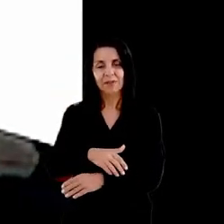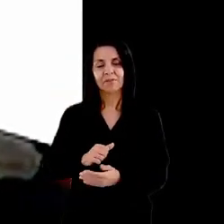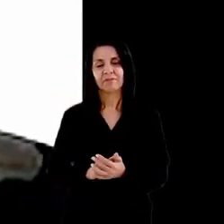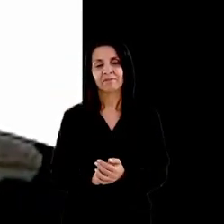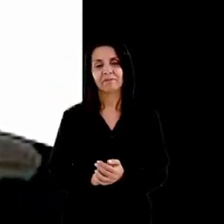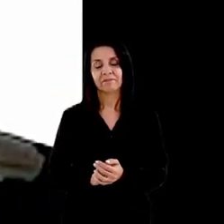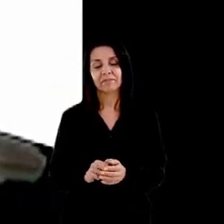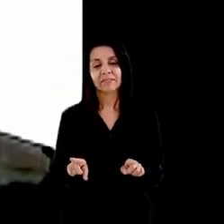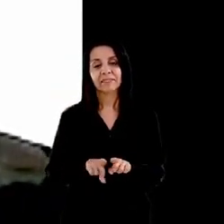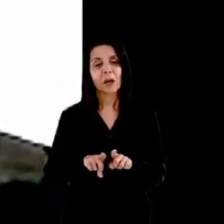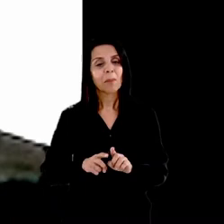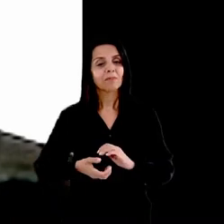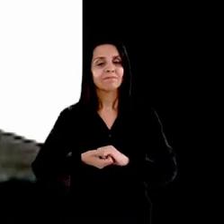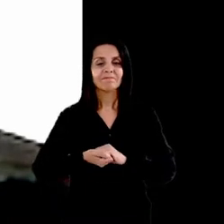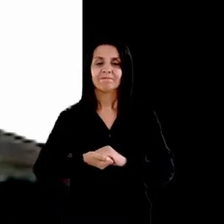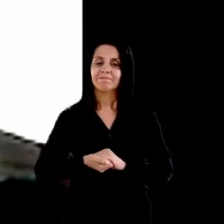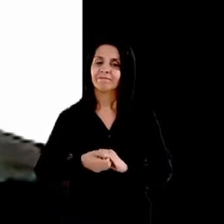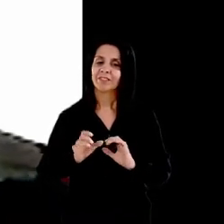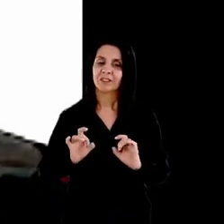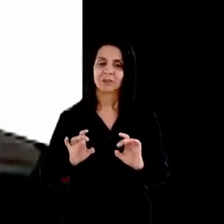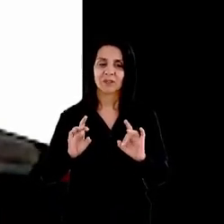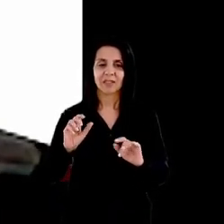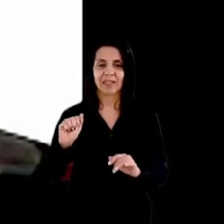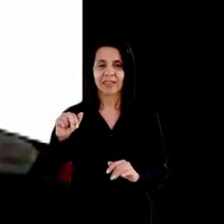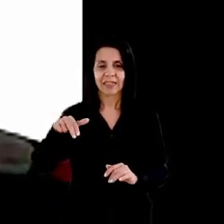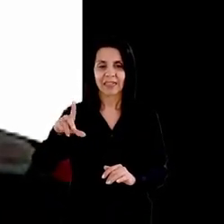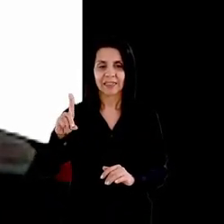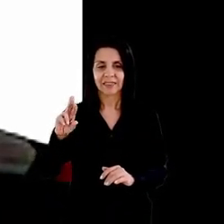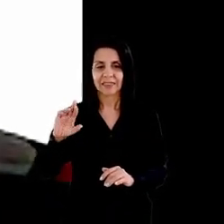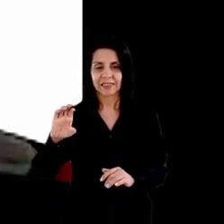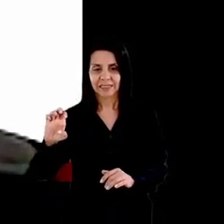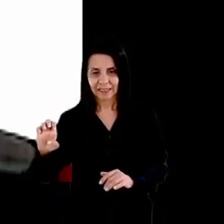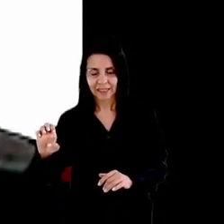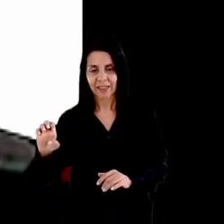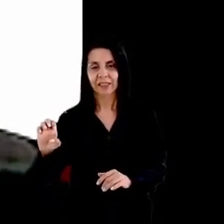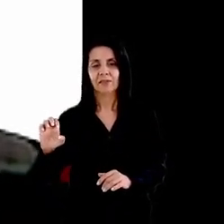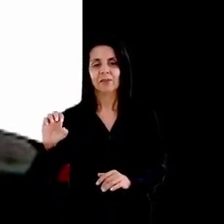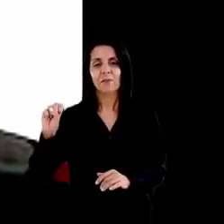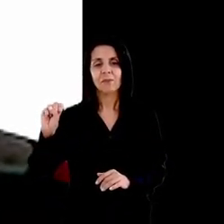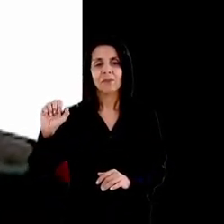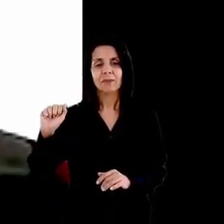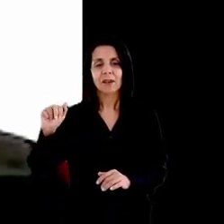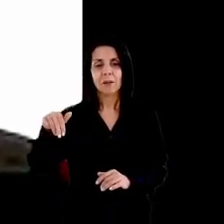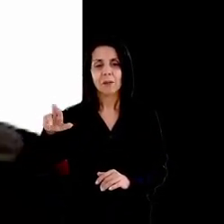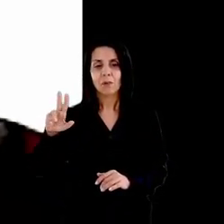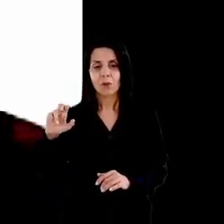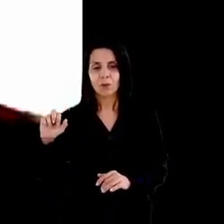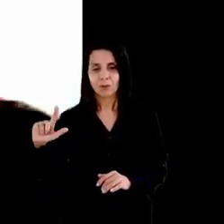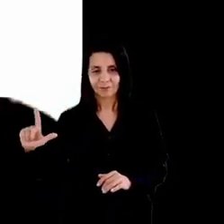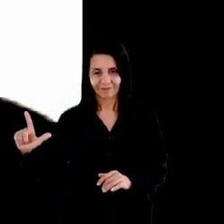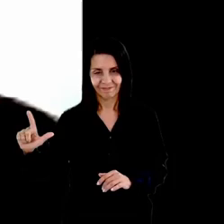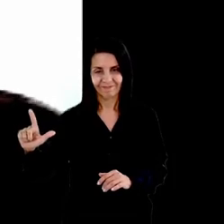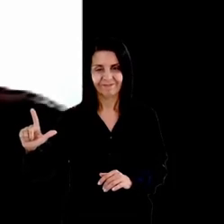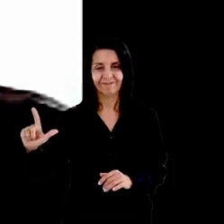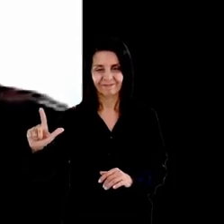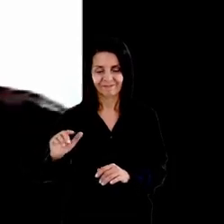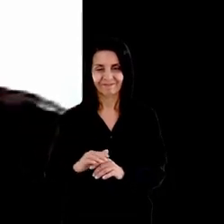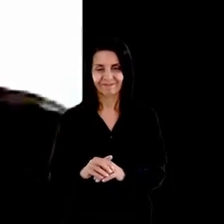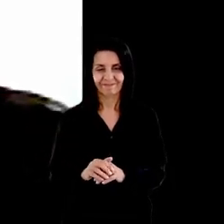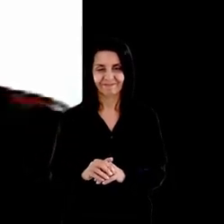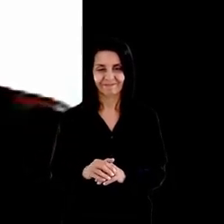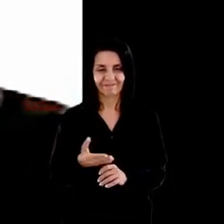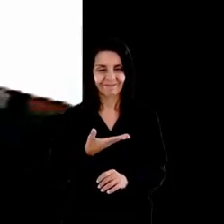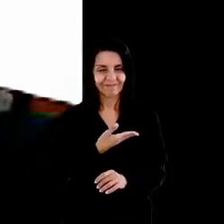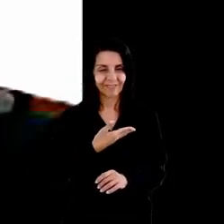cumprimentar especialmente o André e o Samuel que são os dois grandes companheiros que aqui em Belo Horizonte a gente